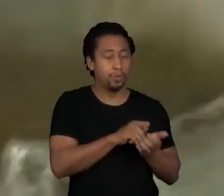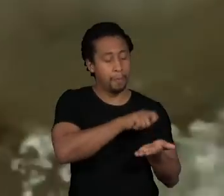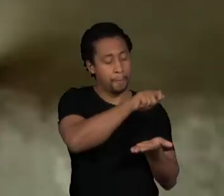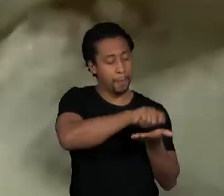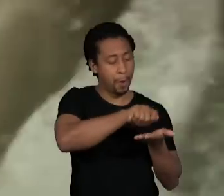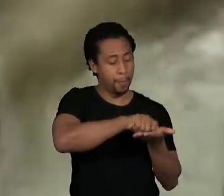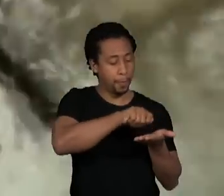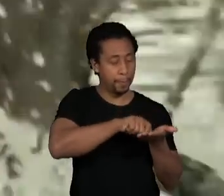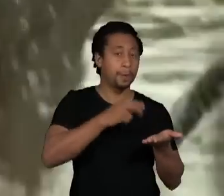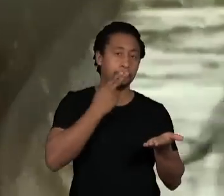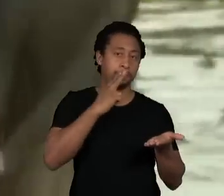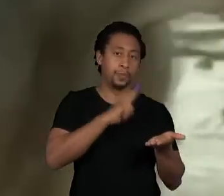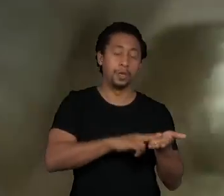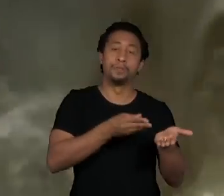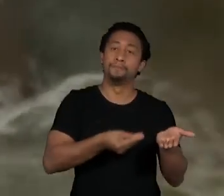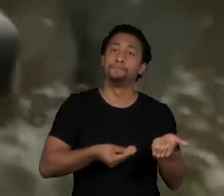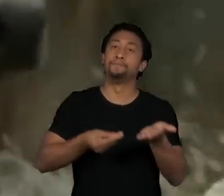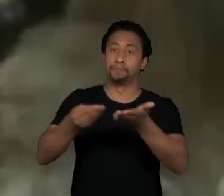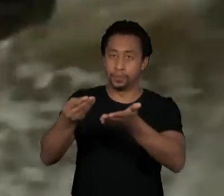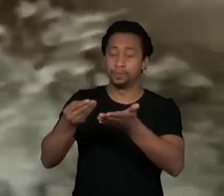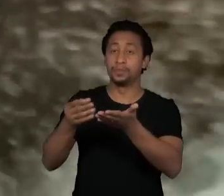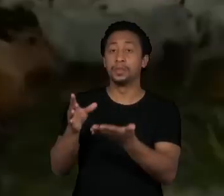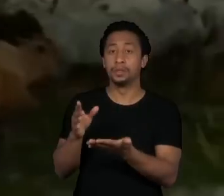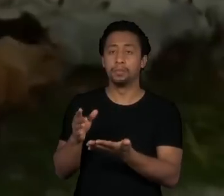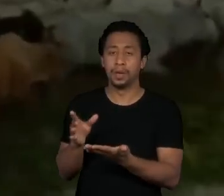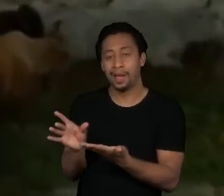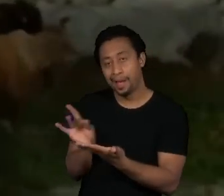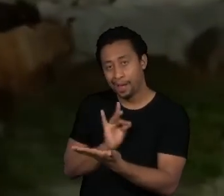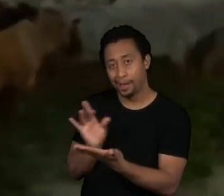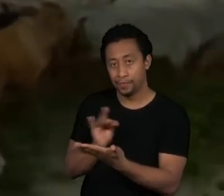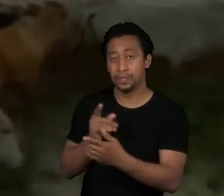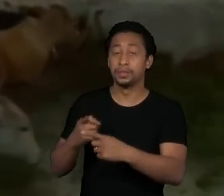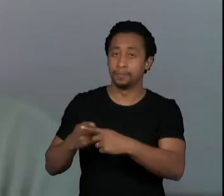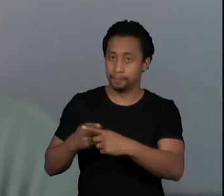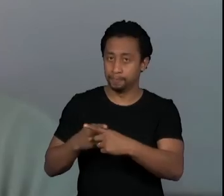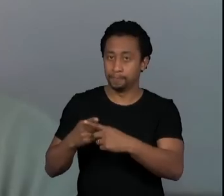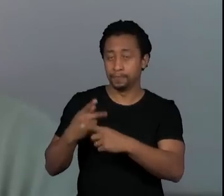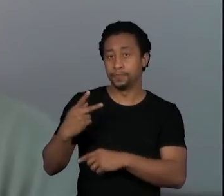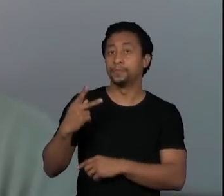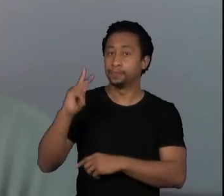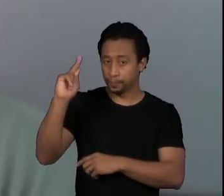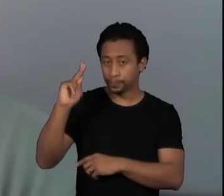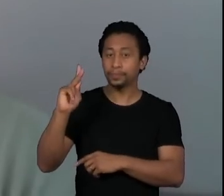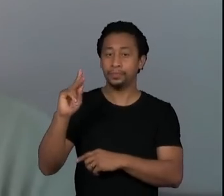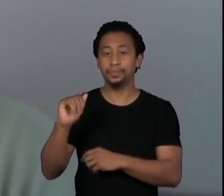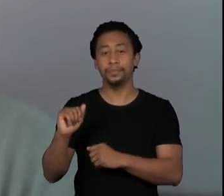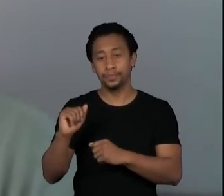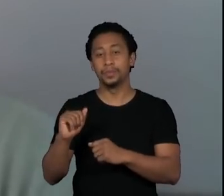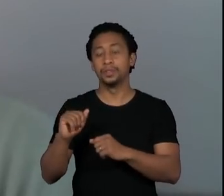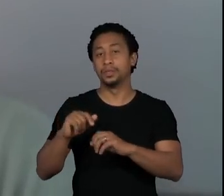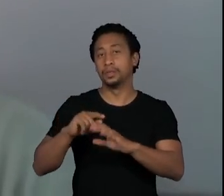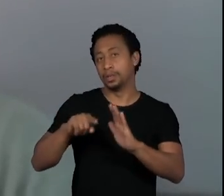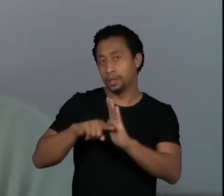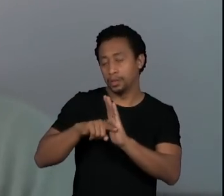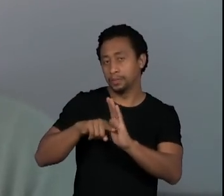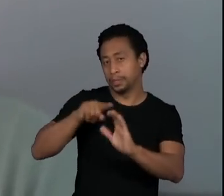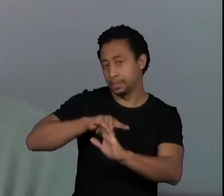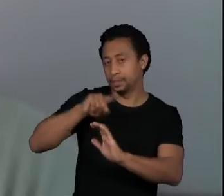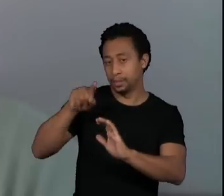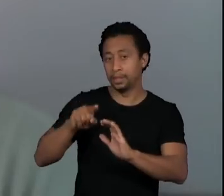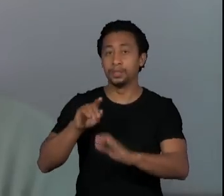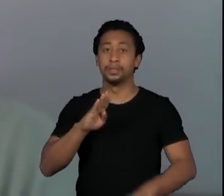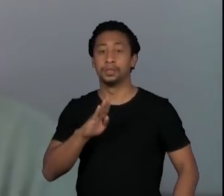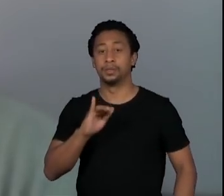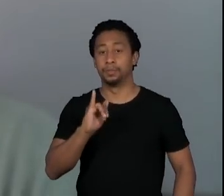da licença de instalação do Porto Barranco Vermelho, em Cáceres, que é um dos portos que pode